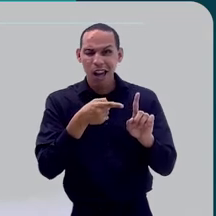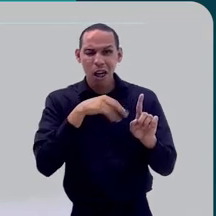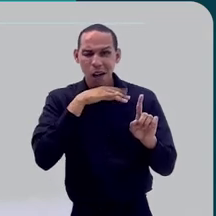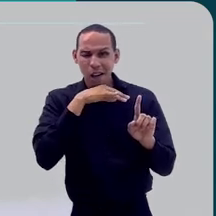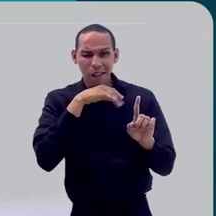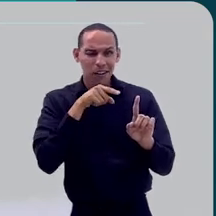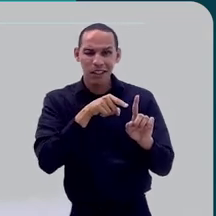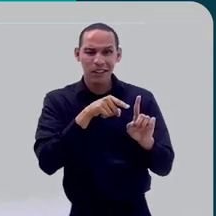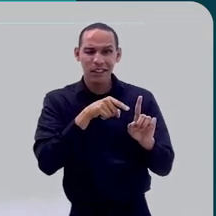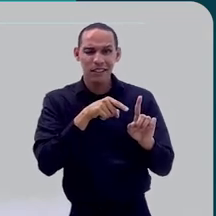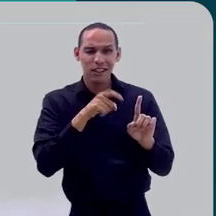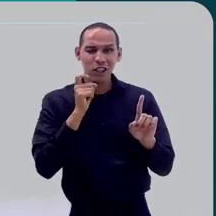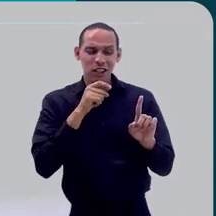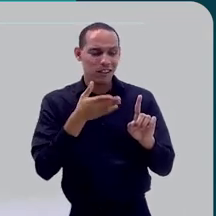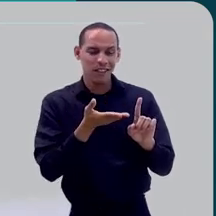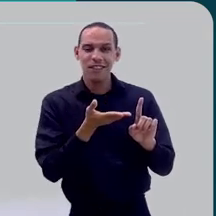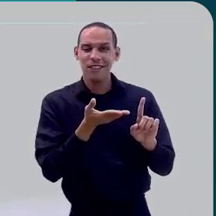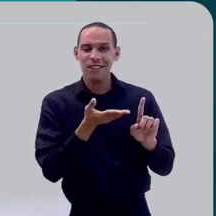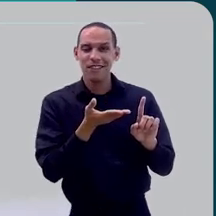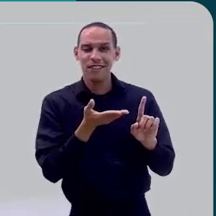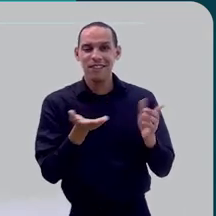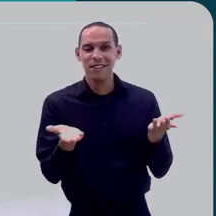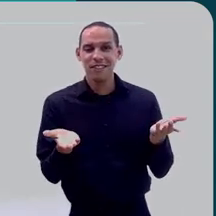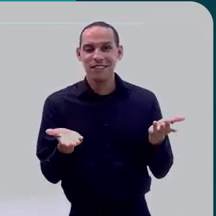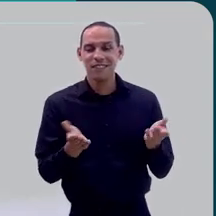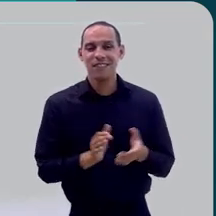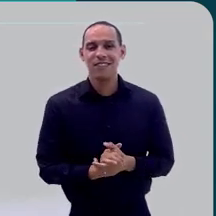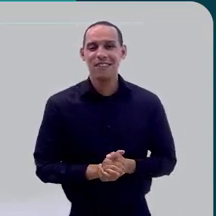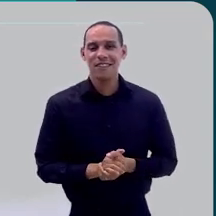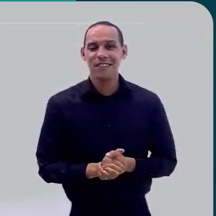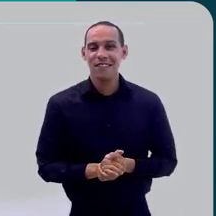o quê. E quando ela viu, a pessoa que era mau funcionário.